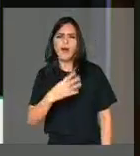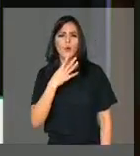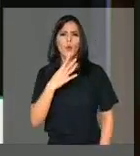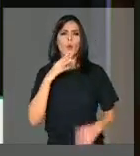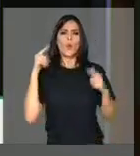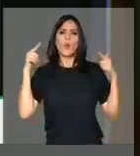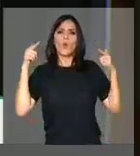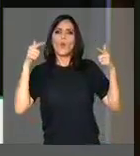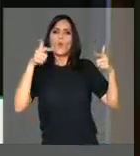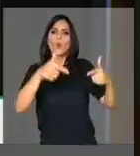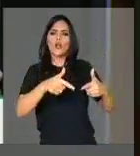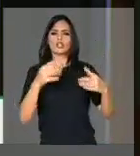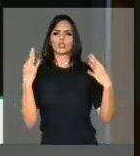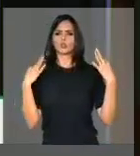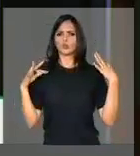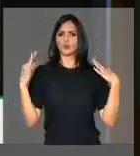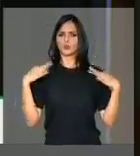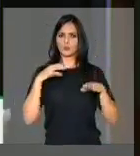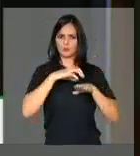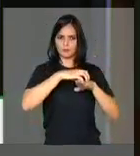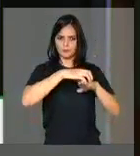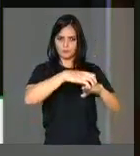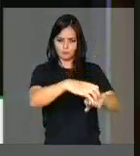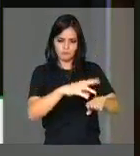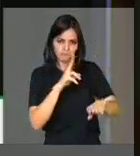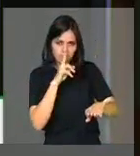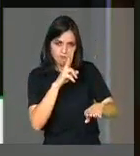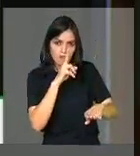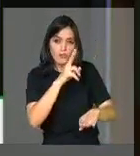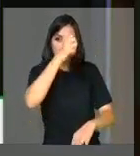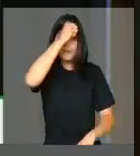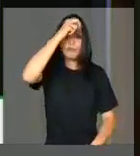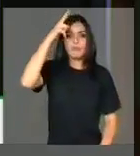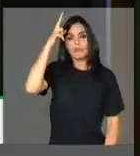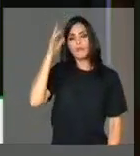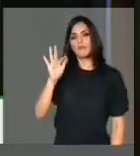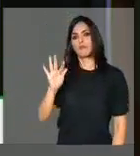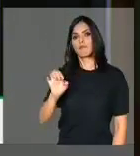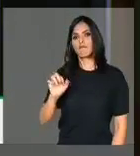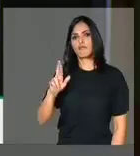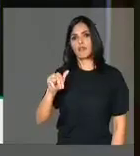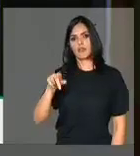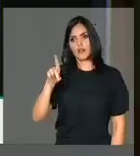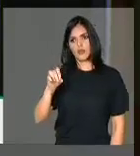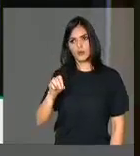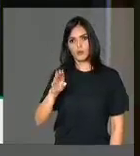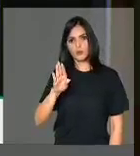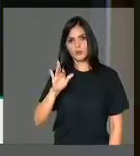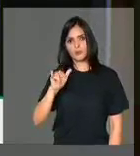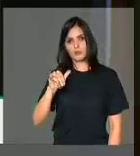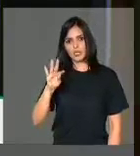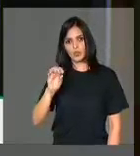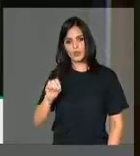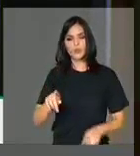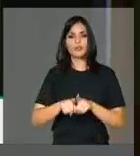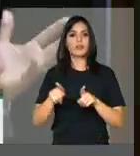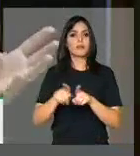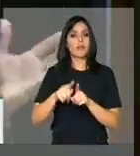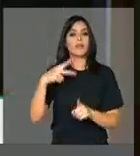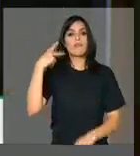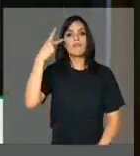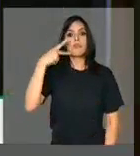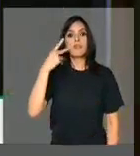o turismo, um turismo forte, denso. Em nome do prefeito Fernando Brito, em nome do vereador